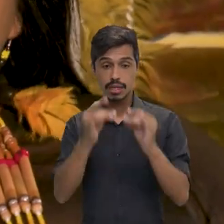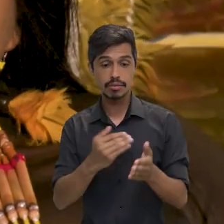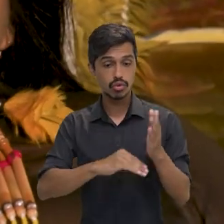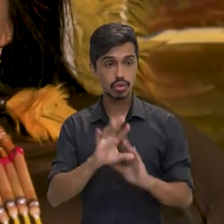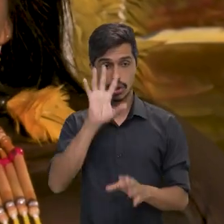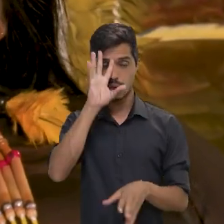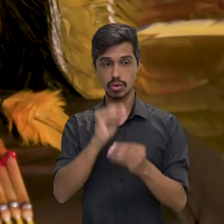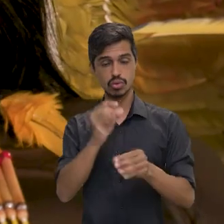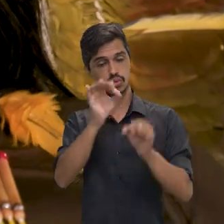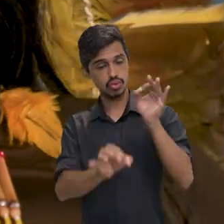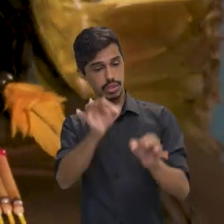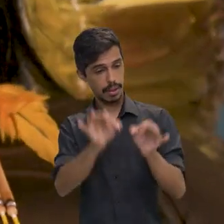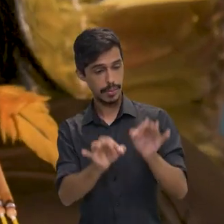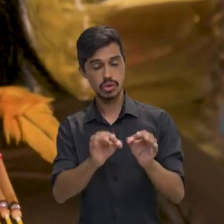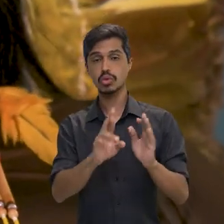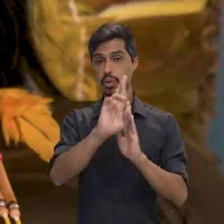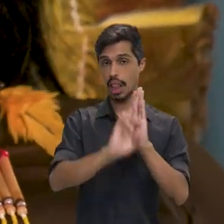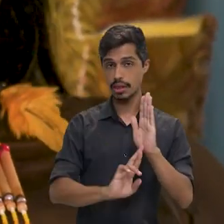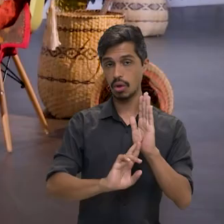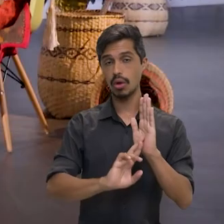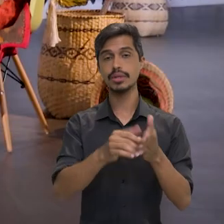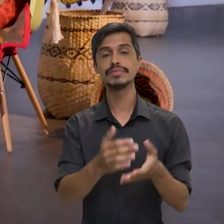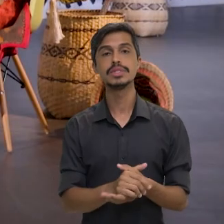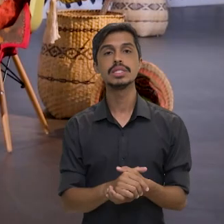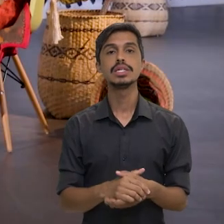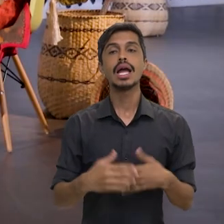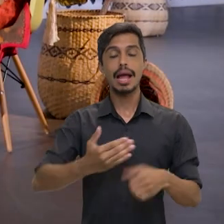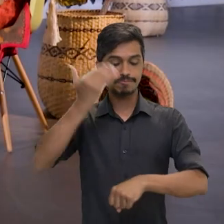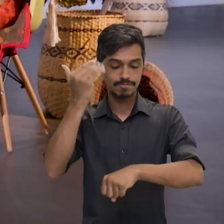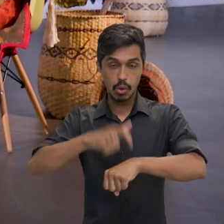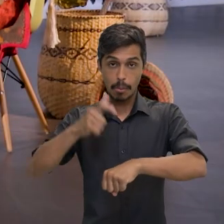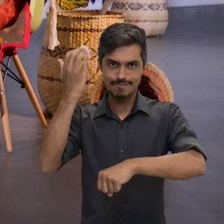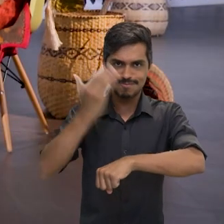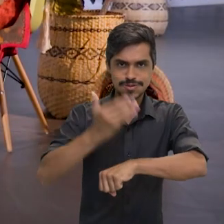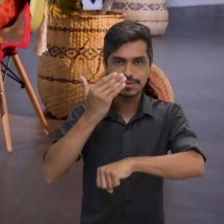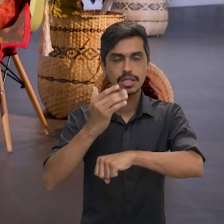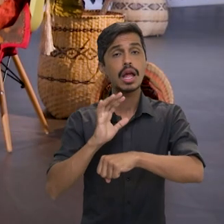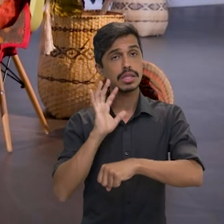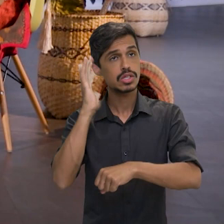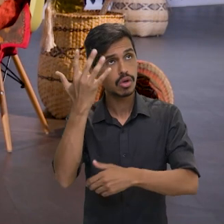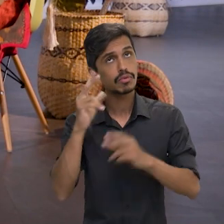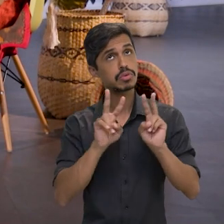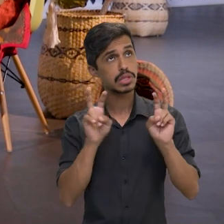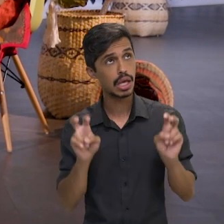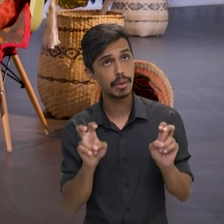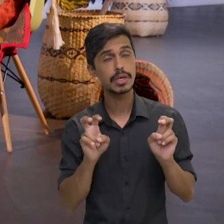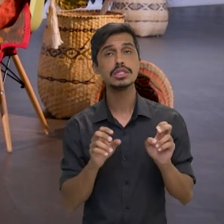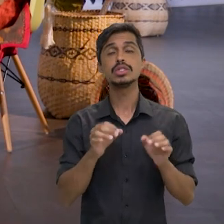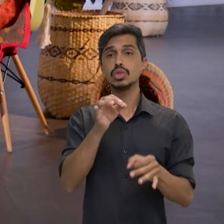conclusão do julgamento, né? Do relatório. A instalação do marco temporal não só resolve a questão, né? Da